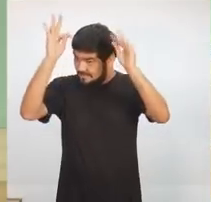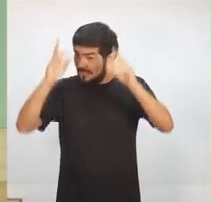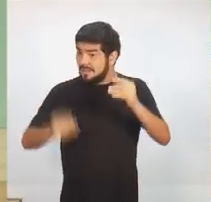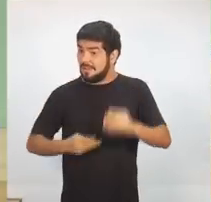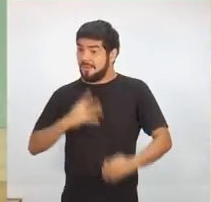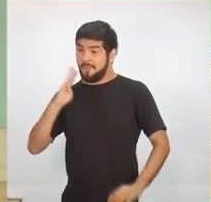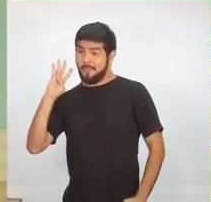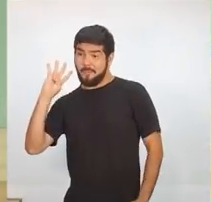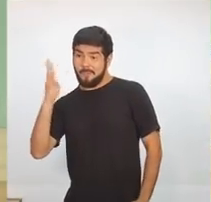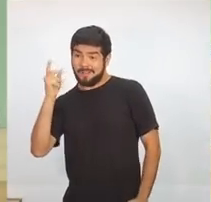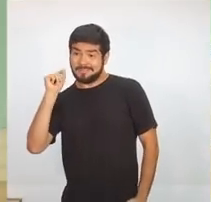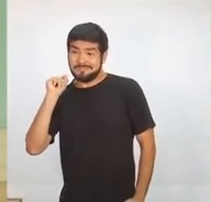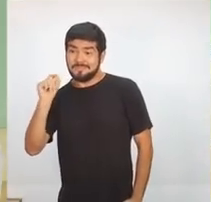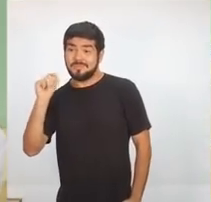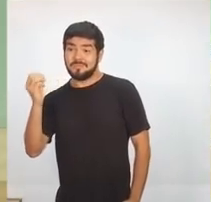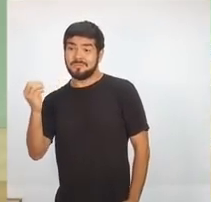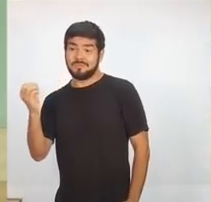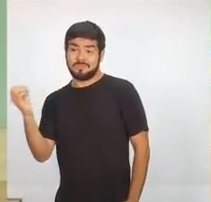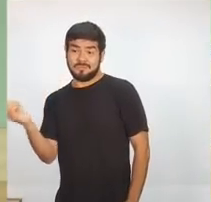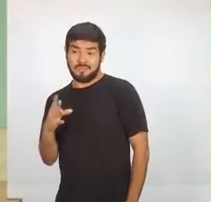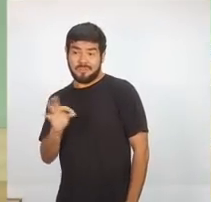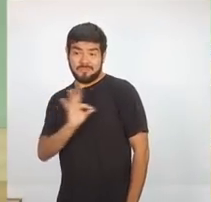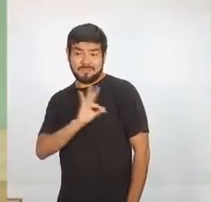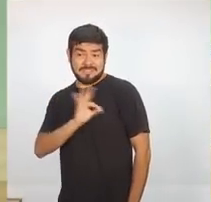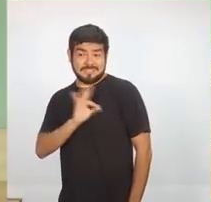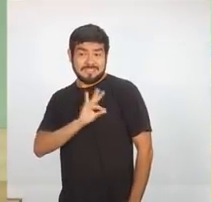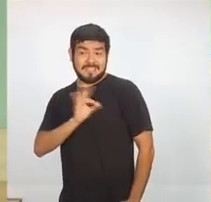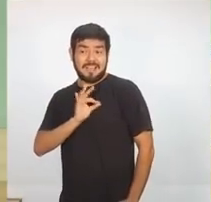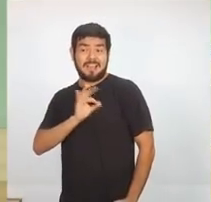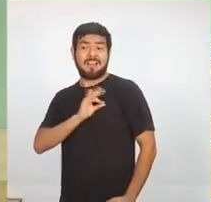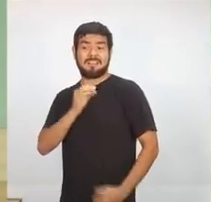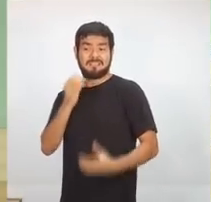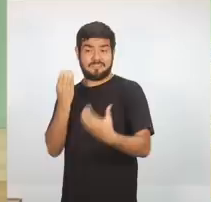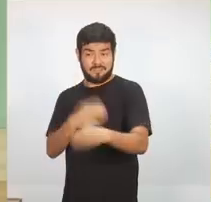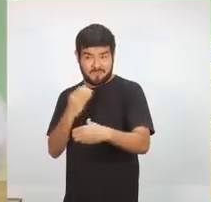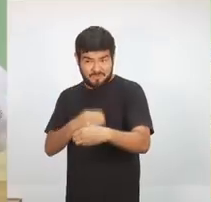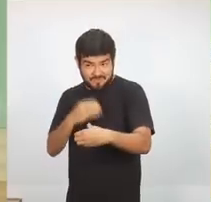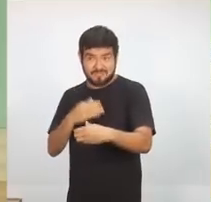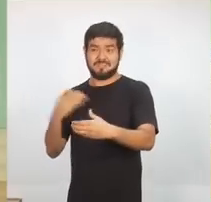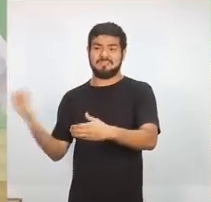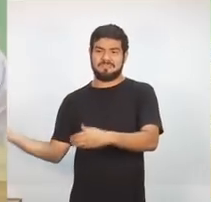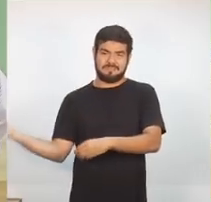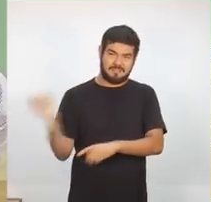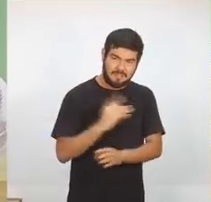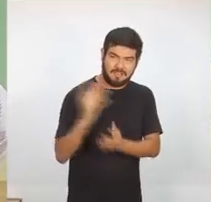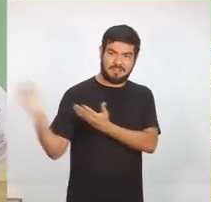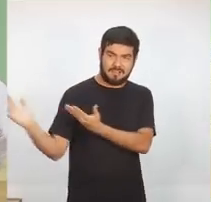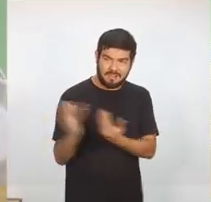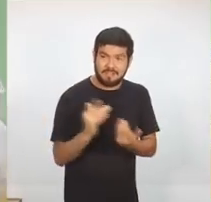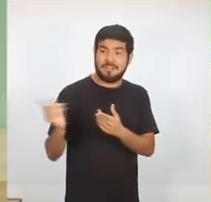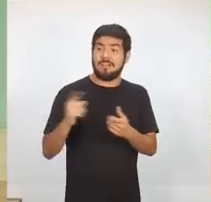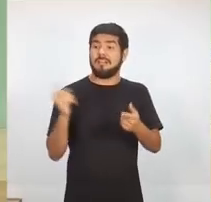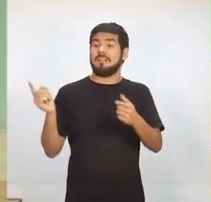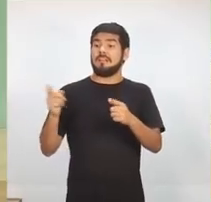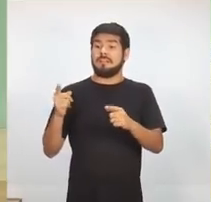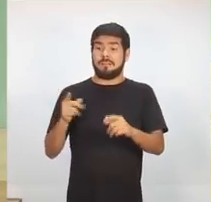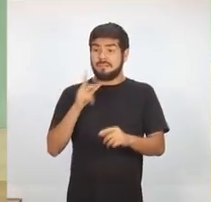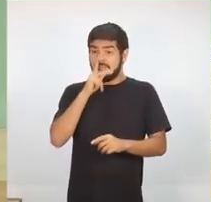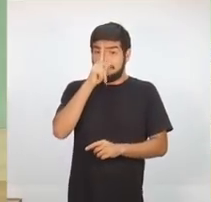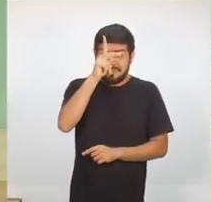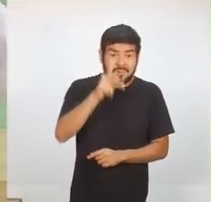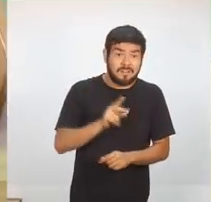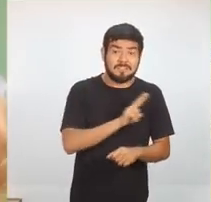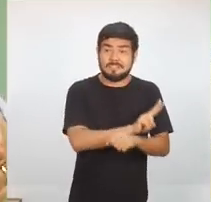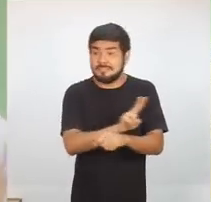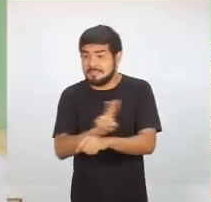policiais serão contratados nos próximos 4 anos, para que a gente possa ter um efetivo que realmente possa